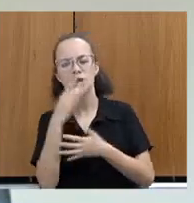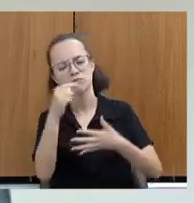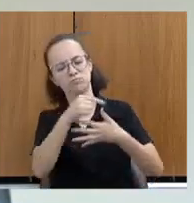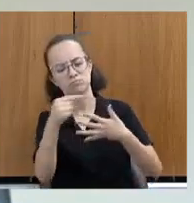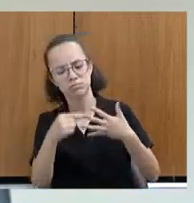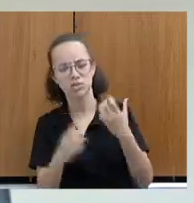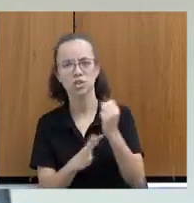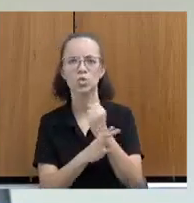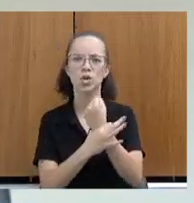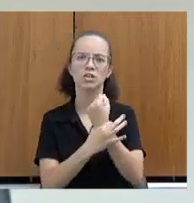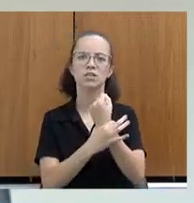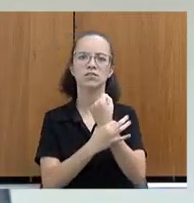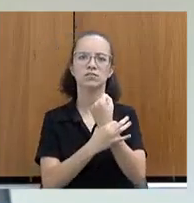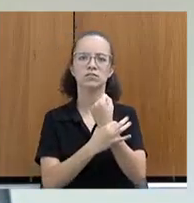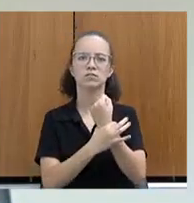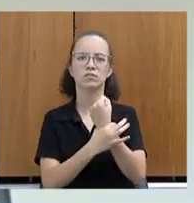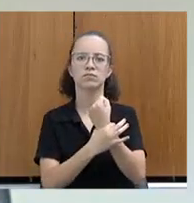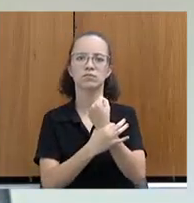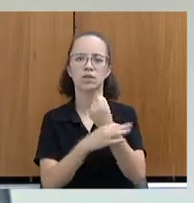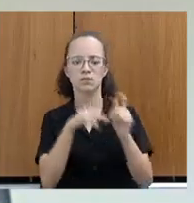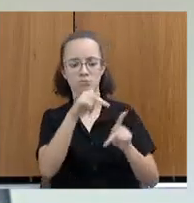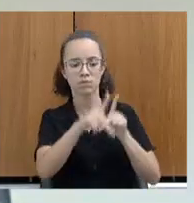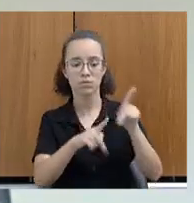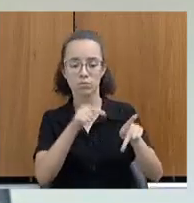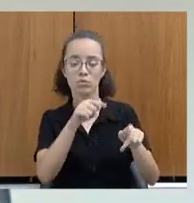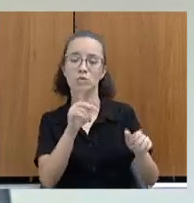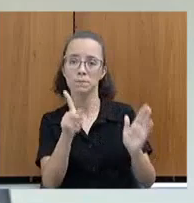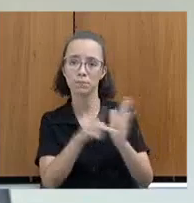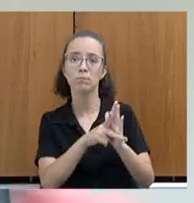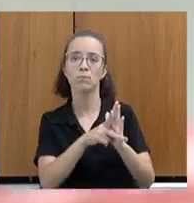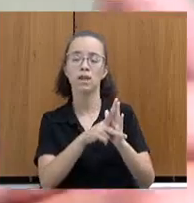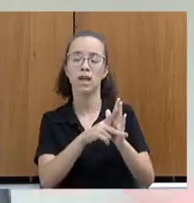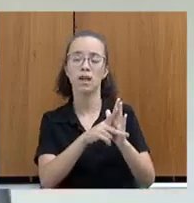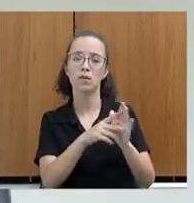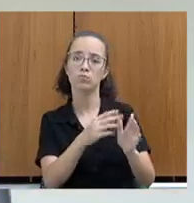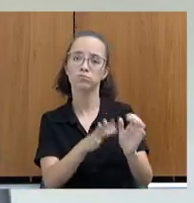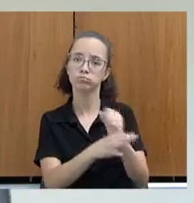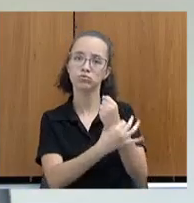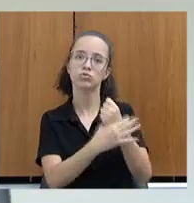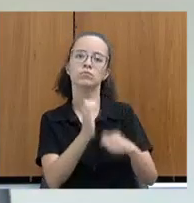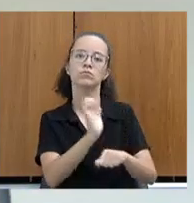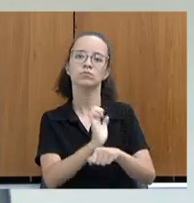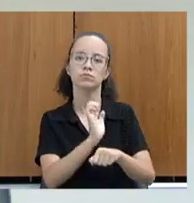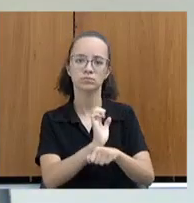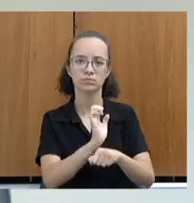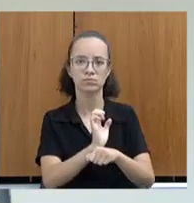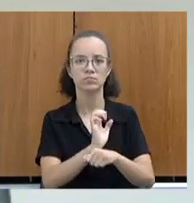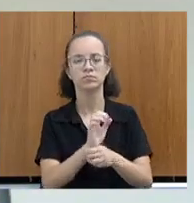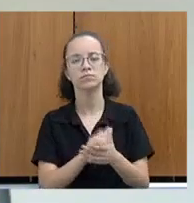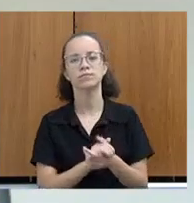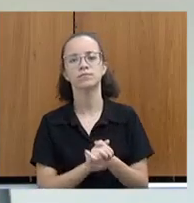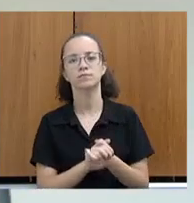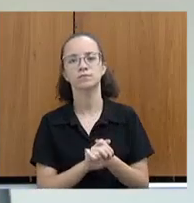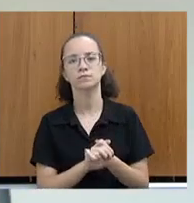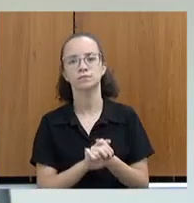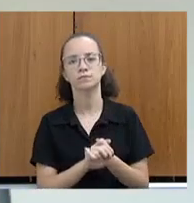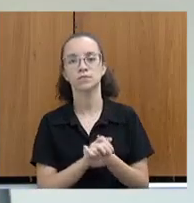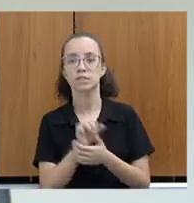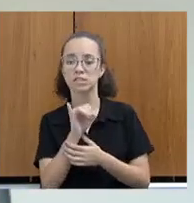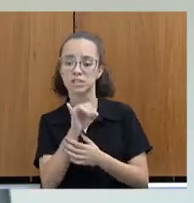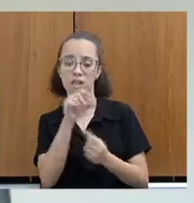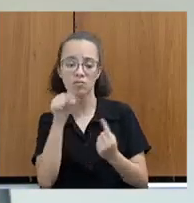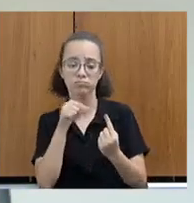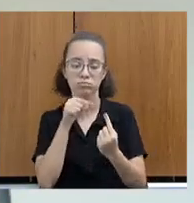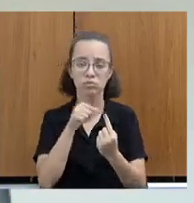segurança dos protegidos pelo Estado? Quem tem sido investido nessa pauta e se há algum tipo de recurso do Governo